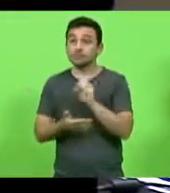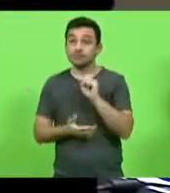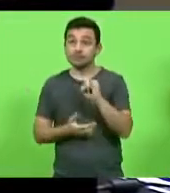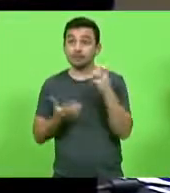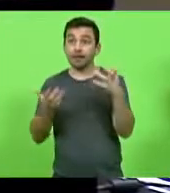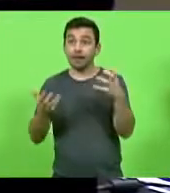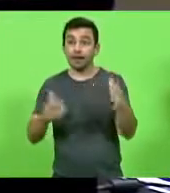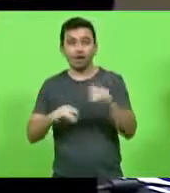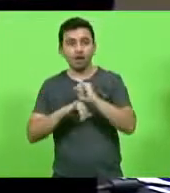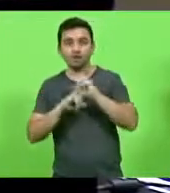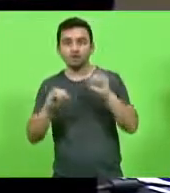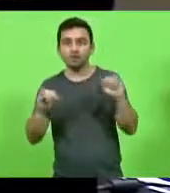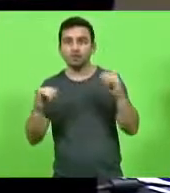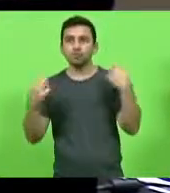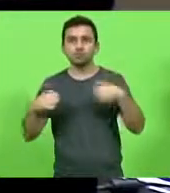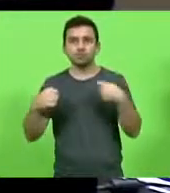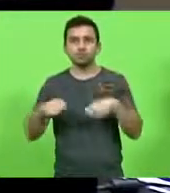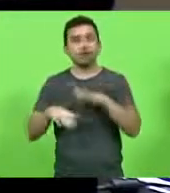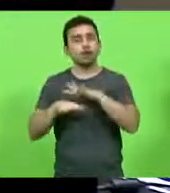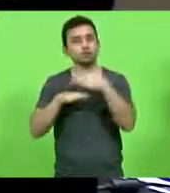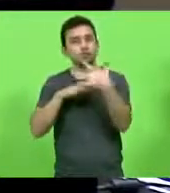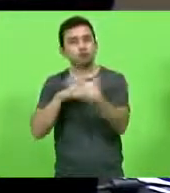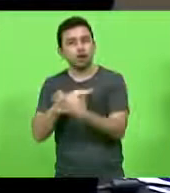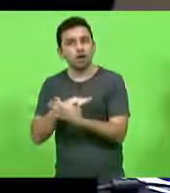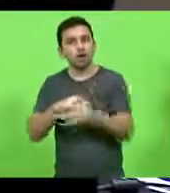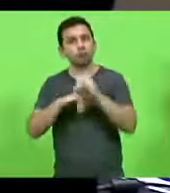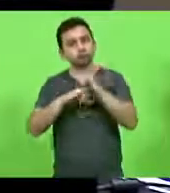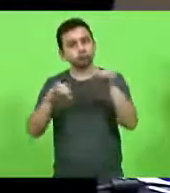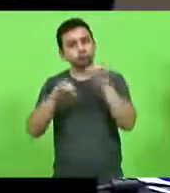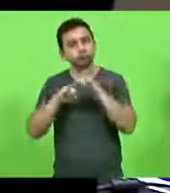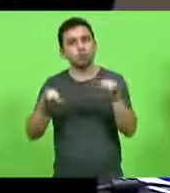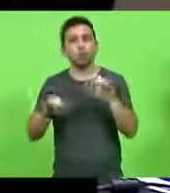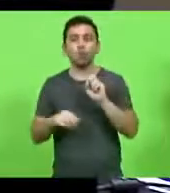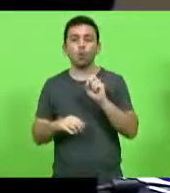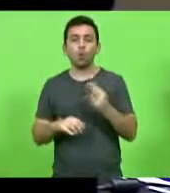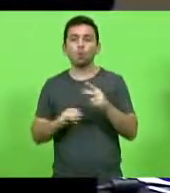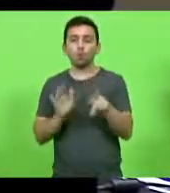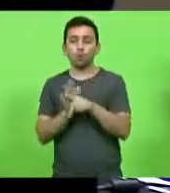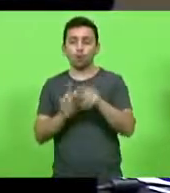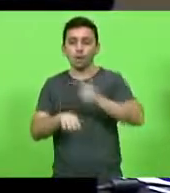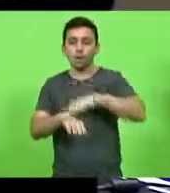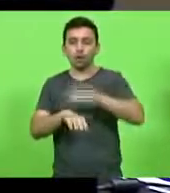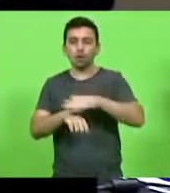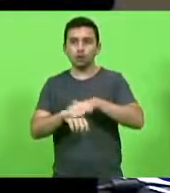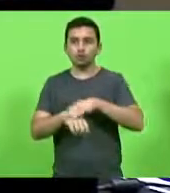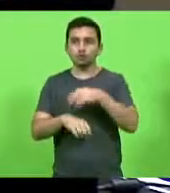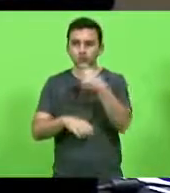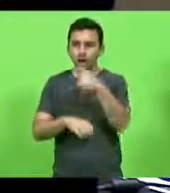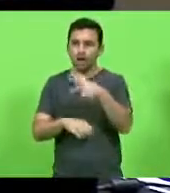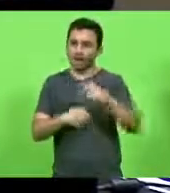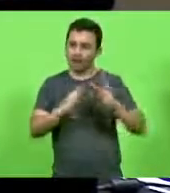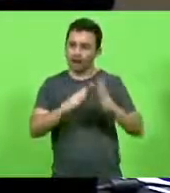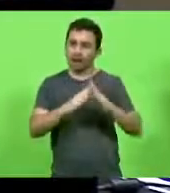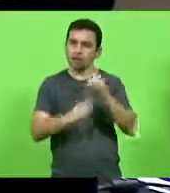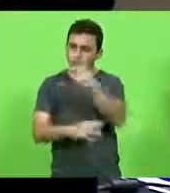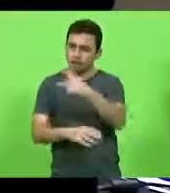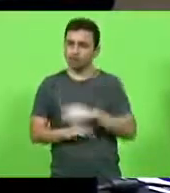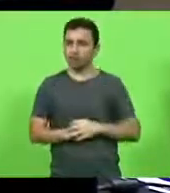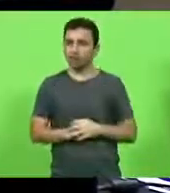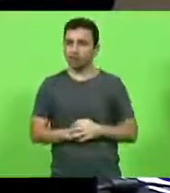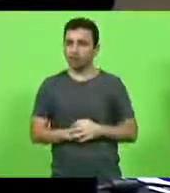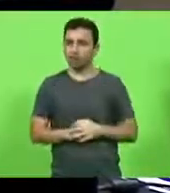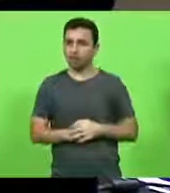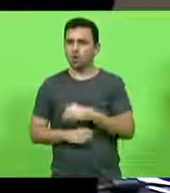mandar uma mensagem, que mande nas suas redes sociais, ou que faça a pichação do muro da sua casa, mas não no muro de empresas, não no muro